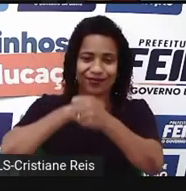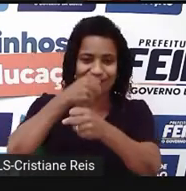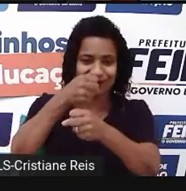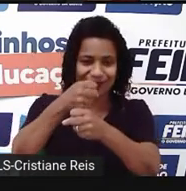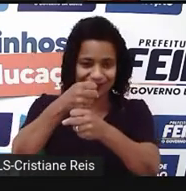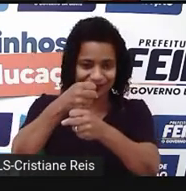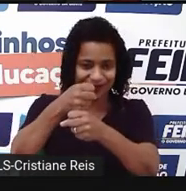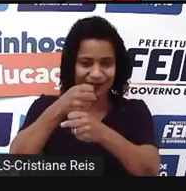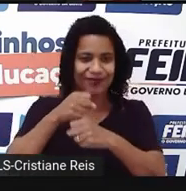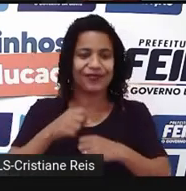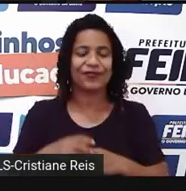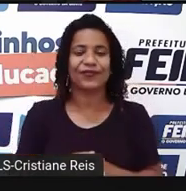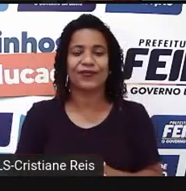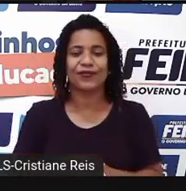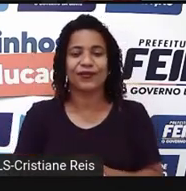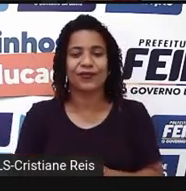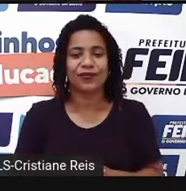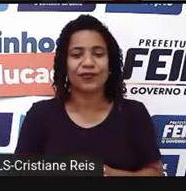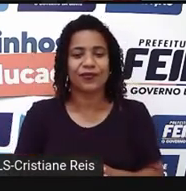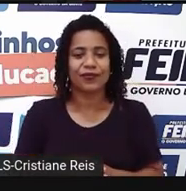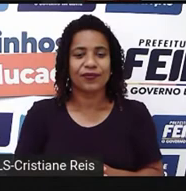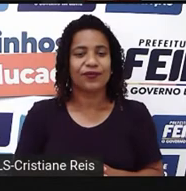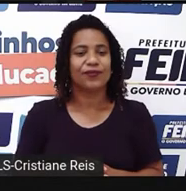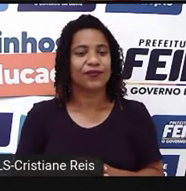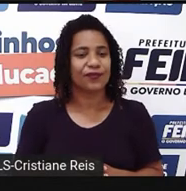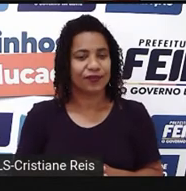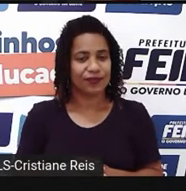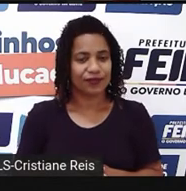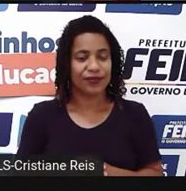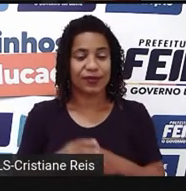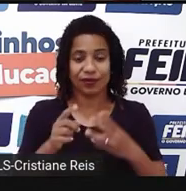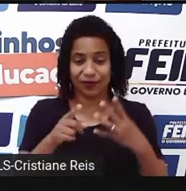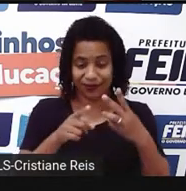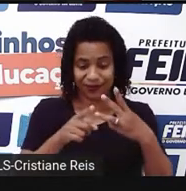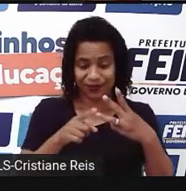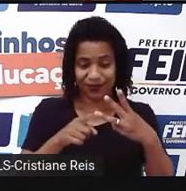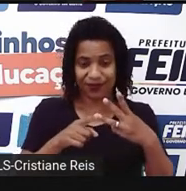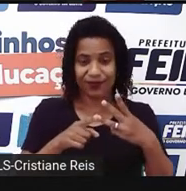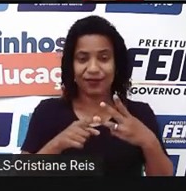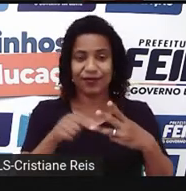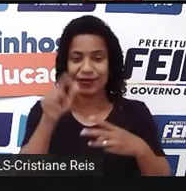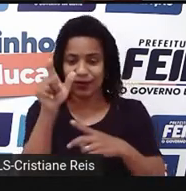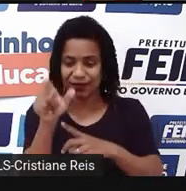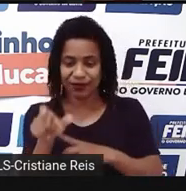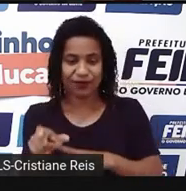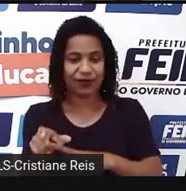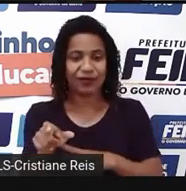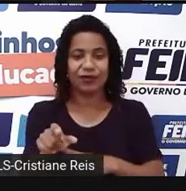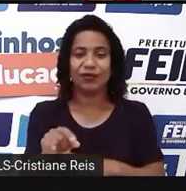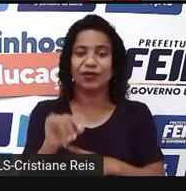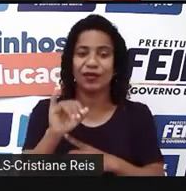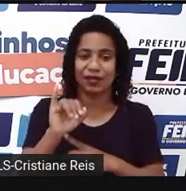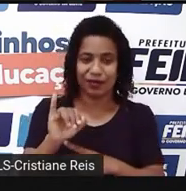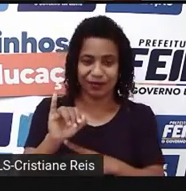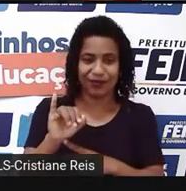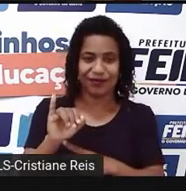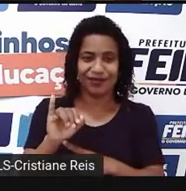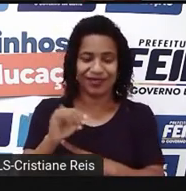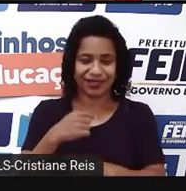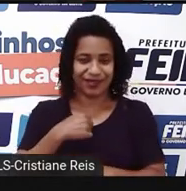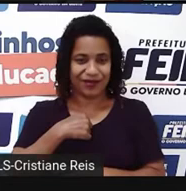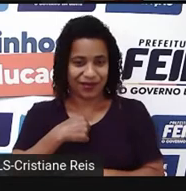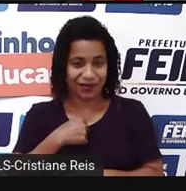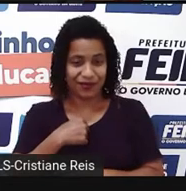I will dream of you tonight. Então, sujeito, I, pronome eu, auxiliar